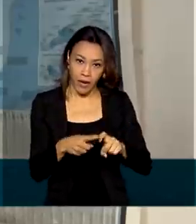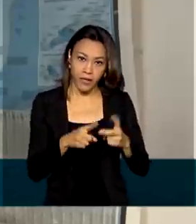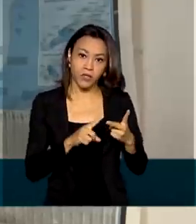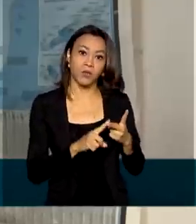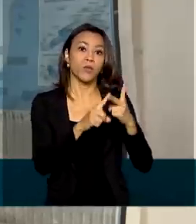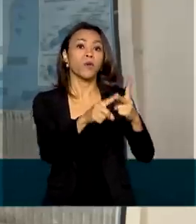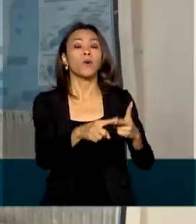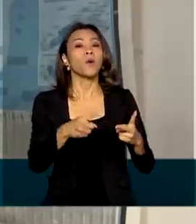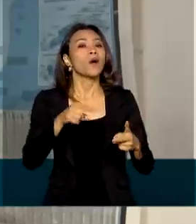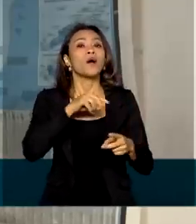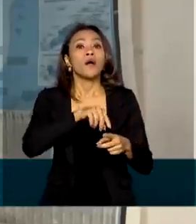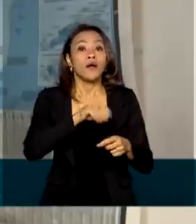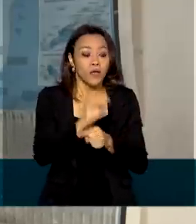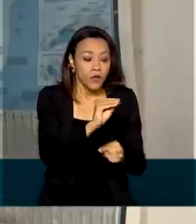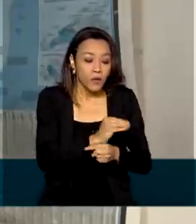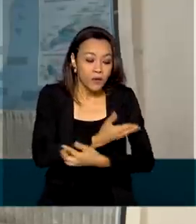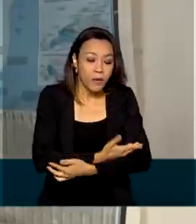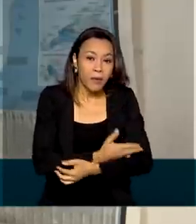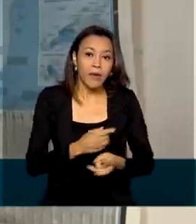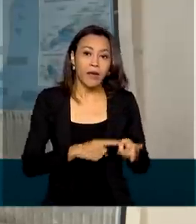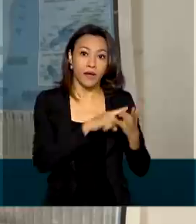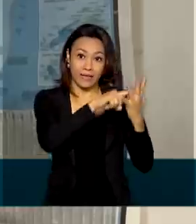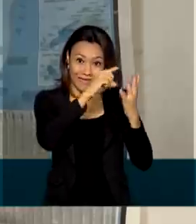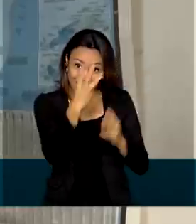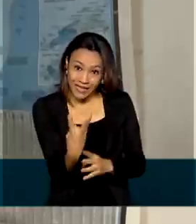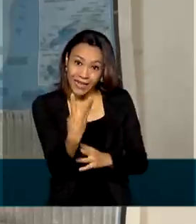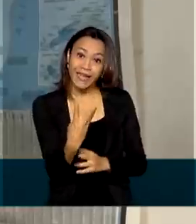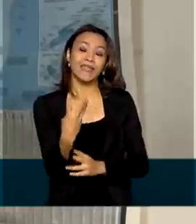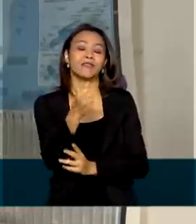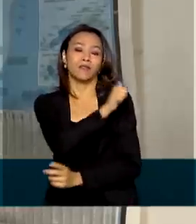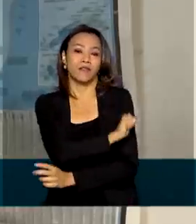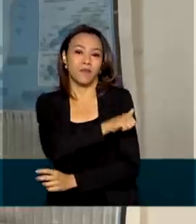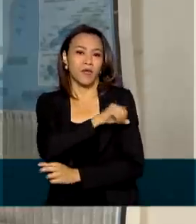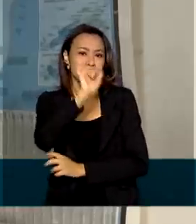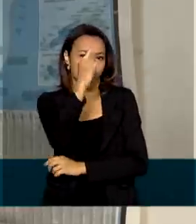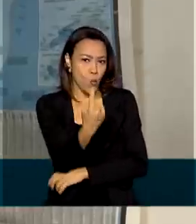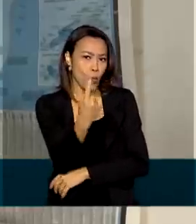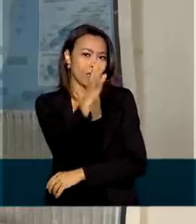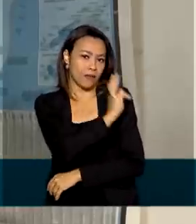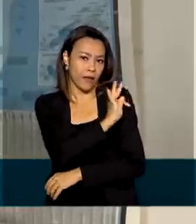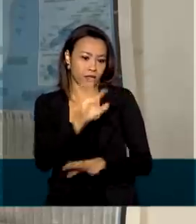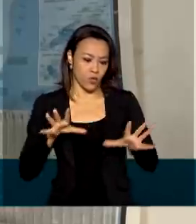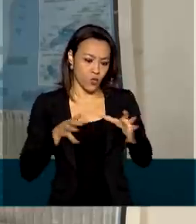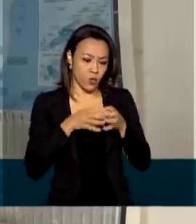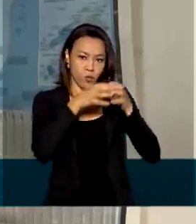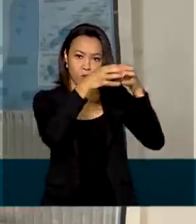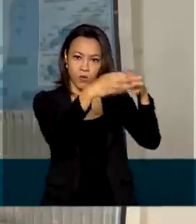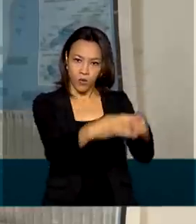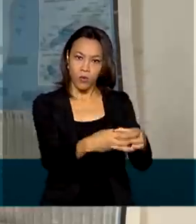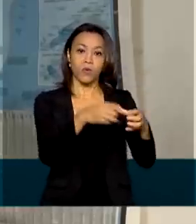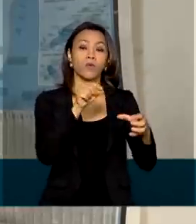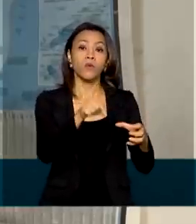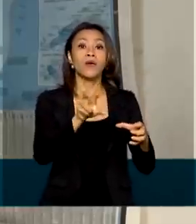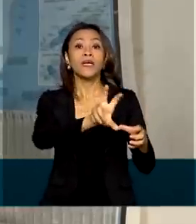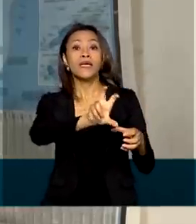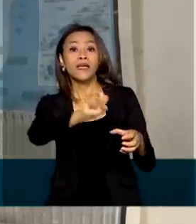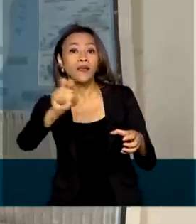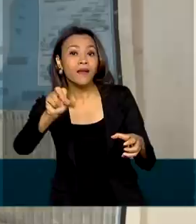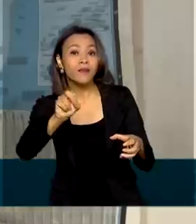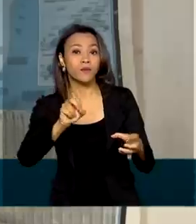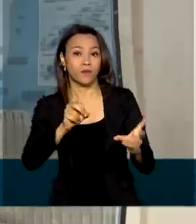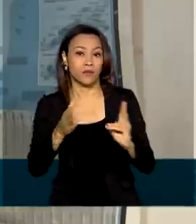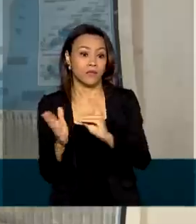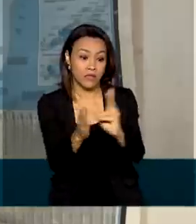uma pediatra, três enfermeiros e uma técnica de enfermagem, deve atender cerca de 500 indígenas